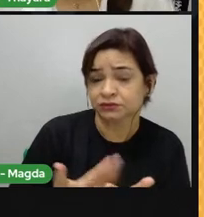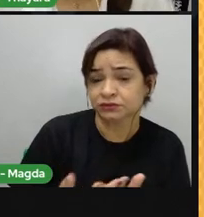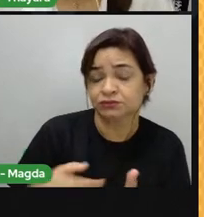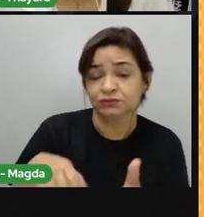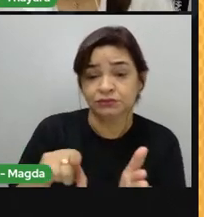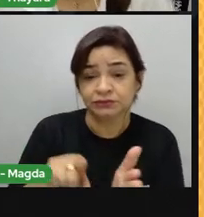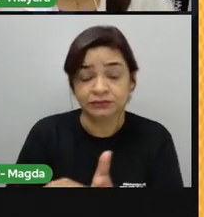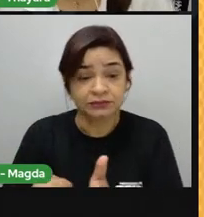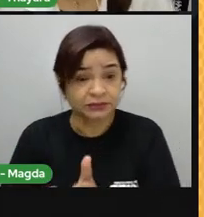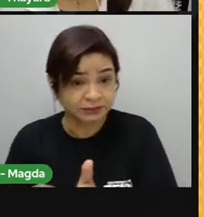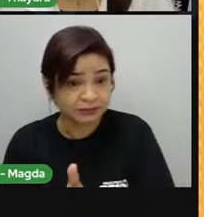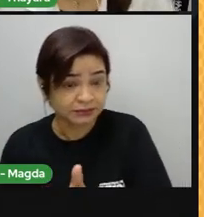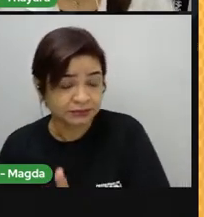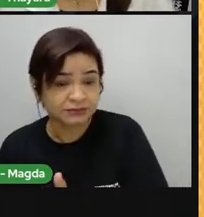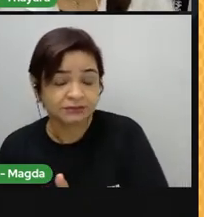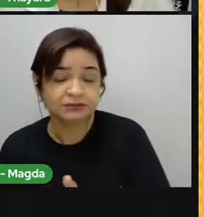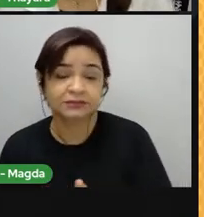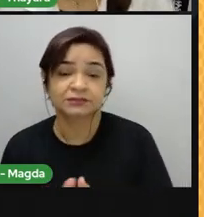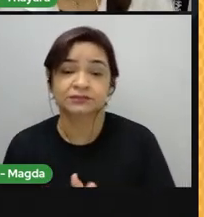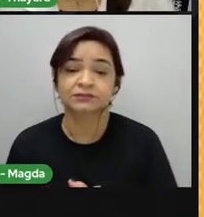compreendem seu significado.